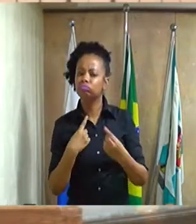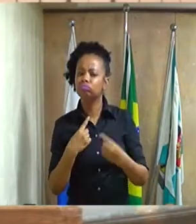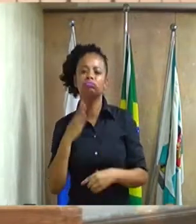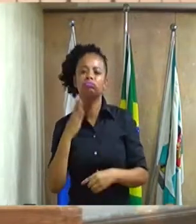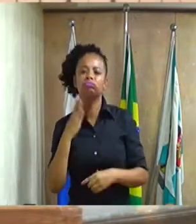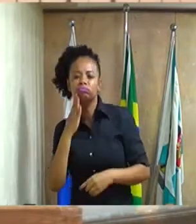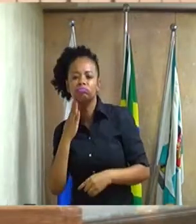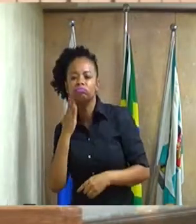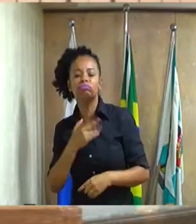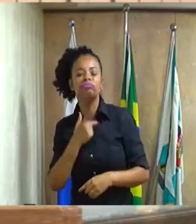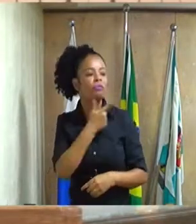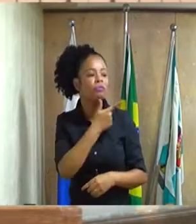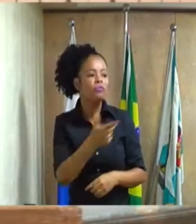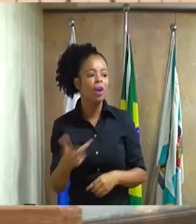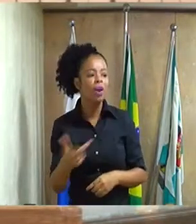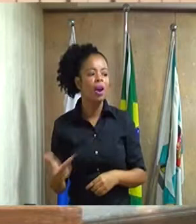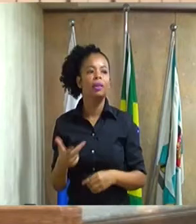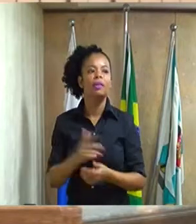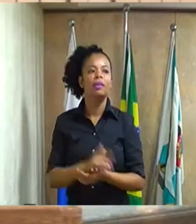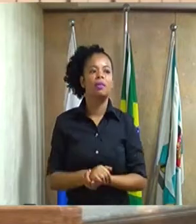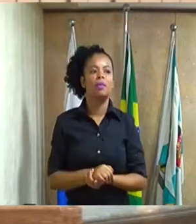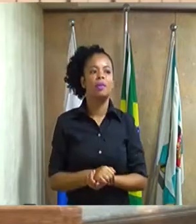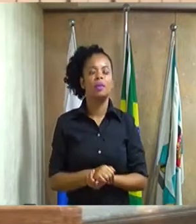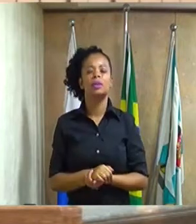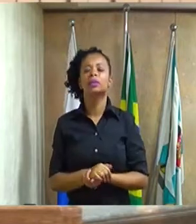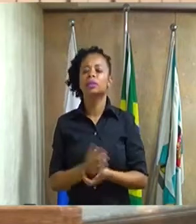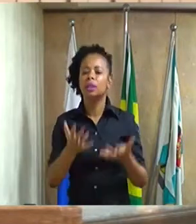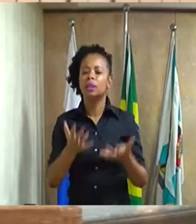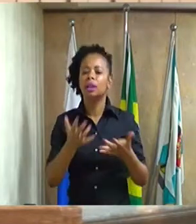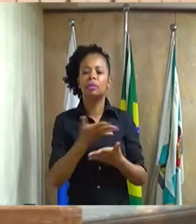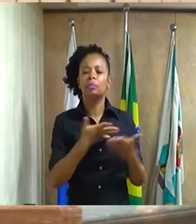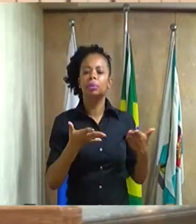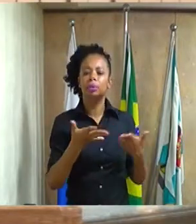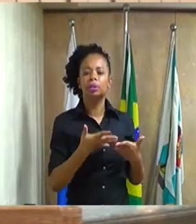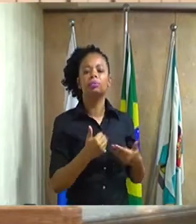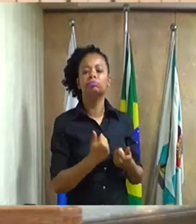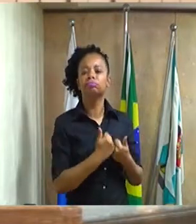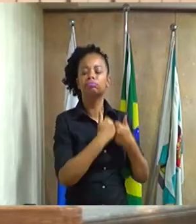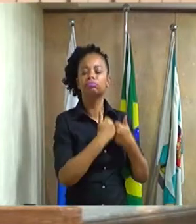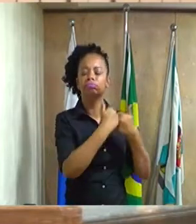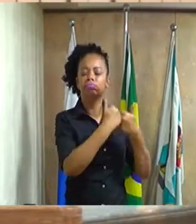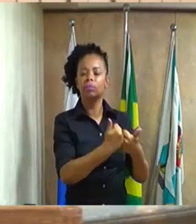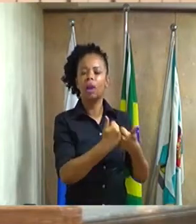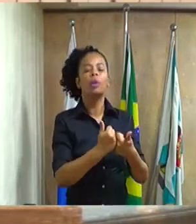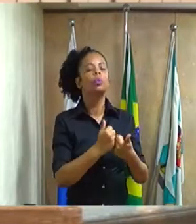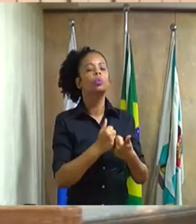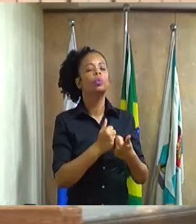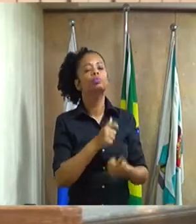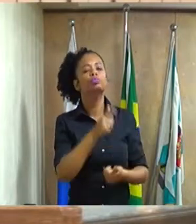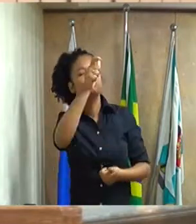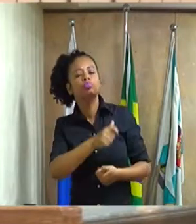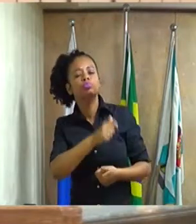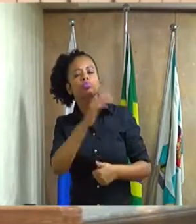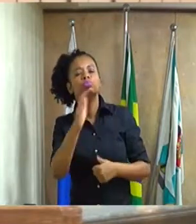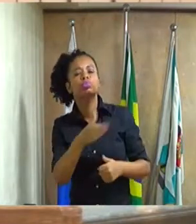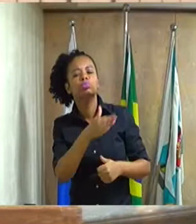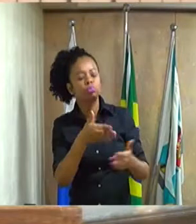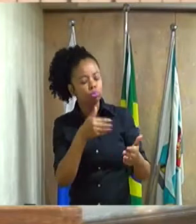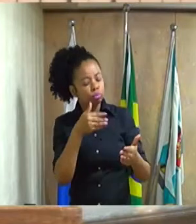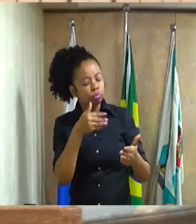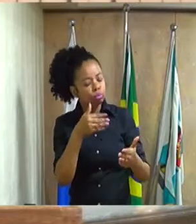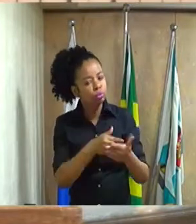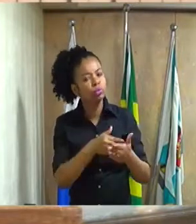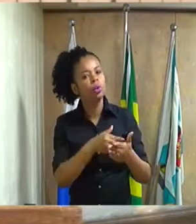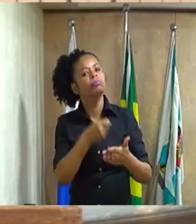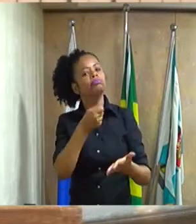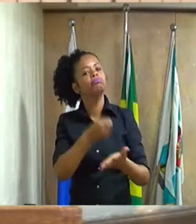também ser solidário naquilo que você cobre e faz jus, é que realmente